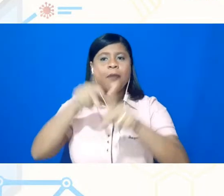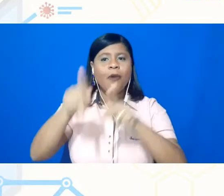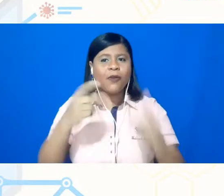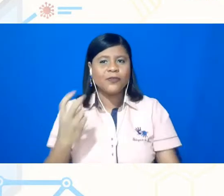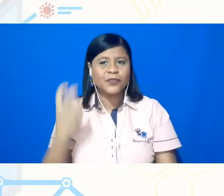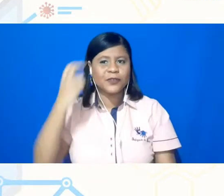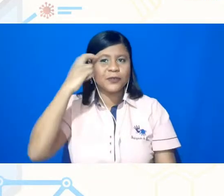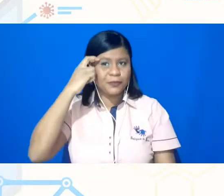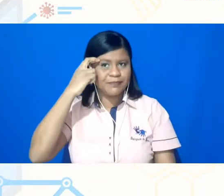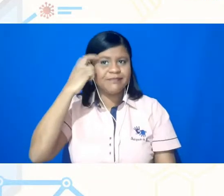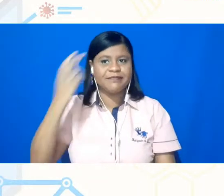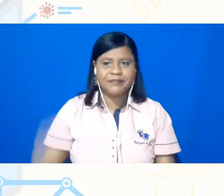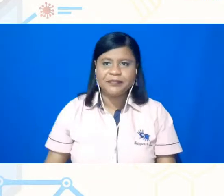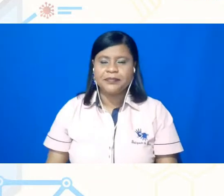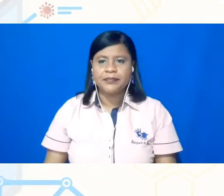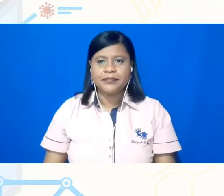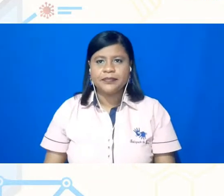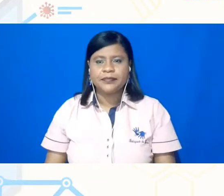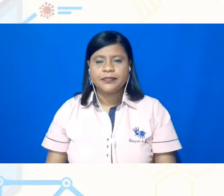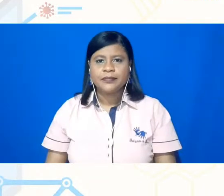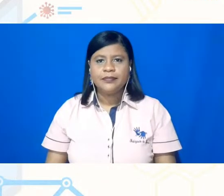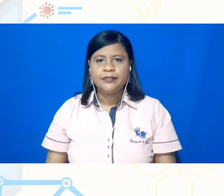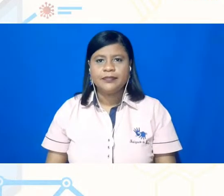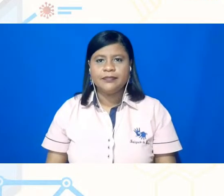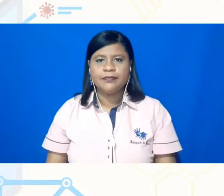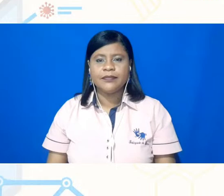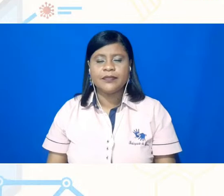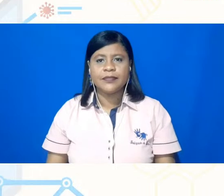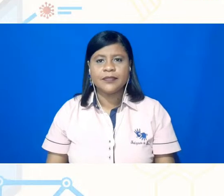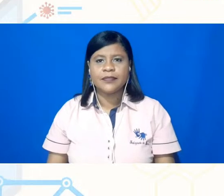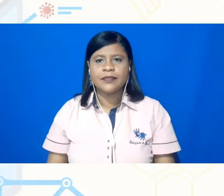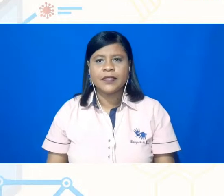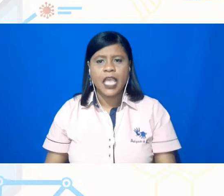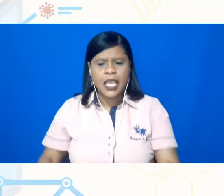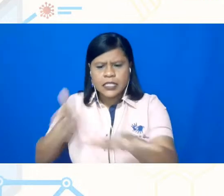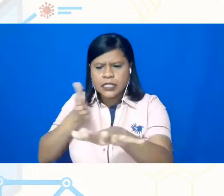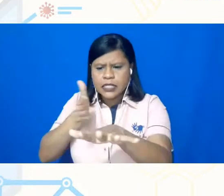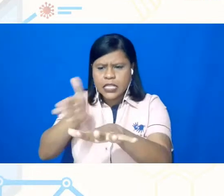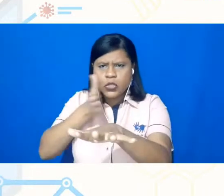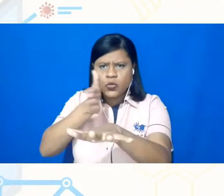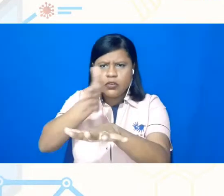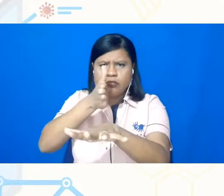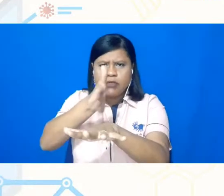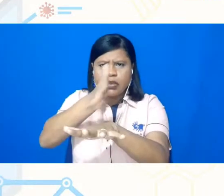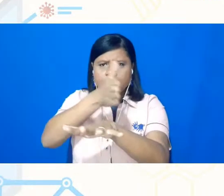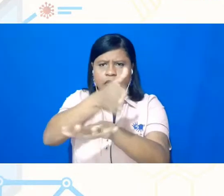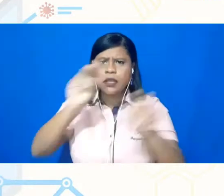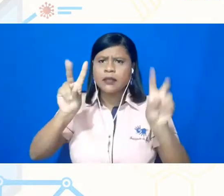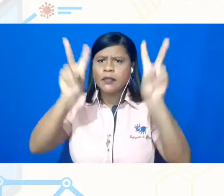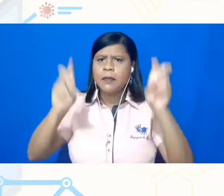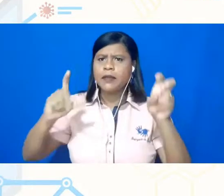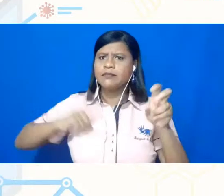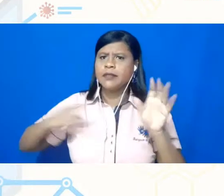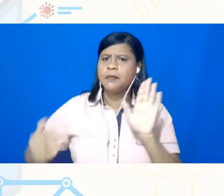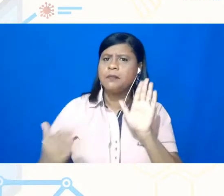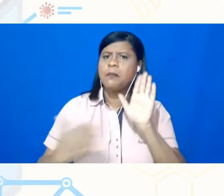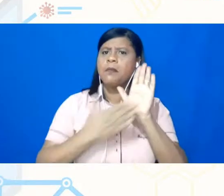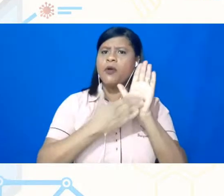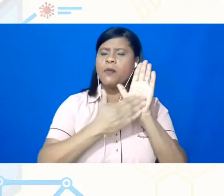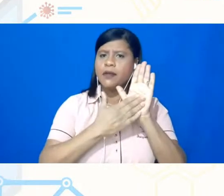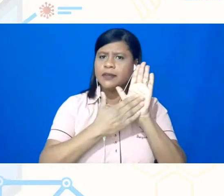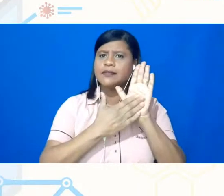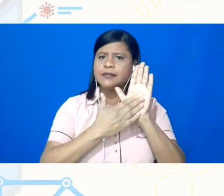Aí, segundo esses eixos temáticos, nós temos propostas que vão